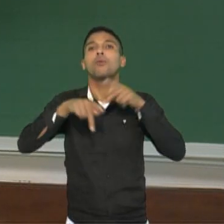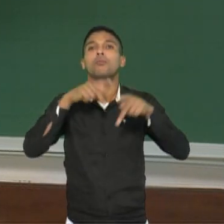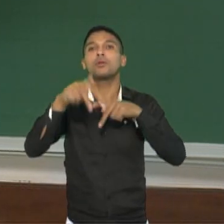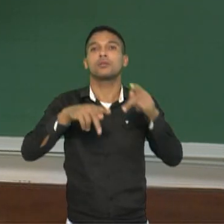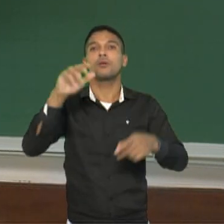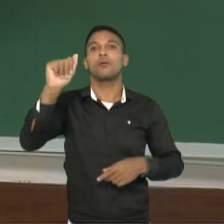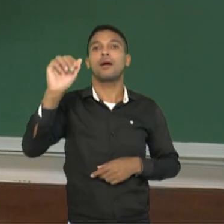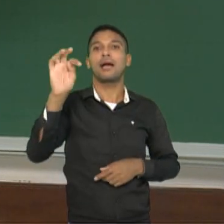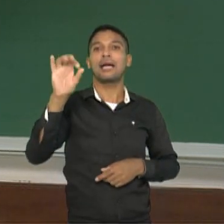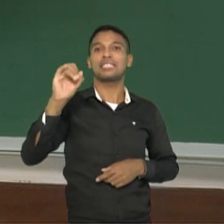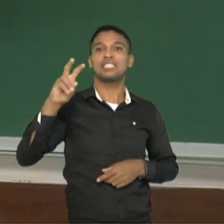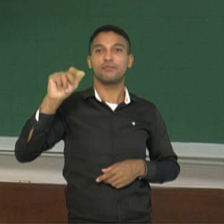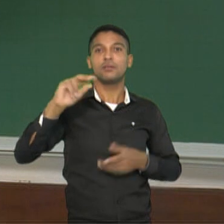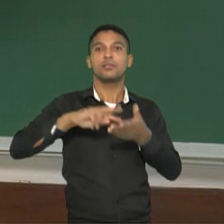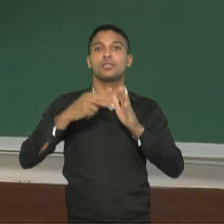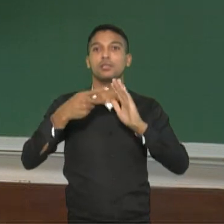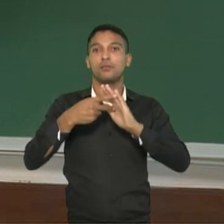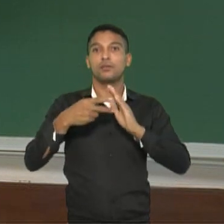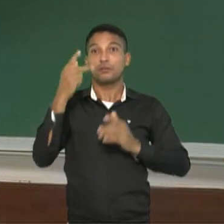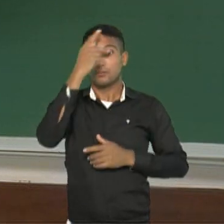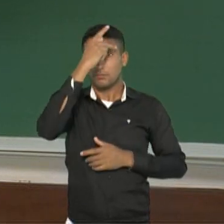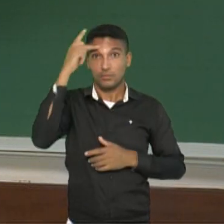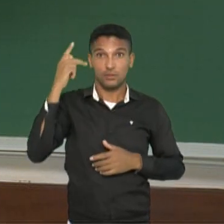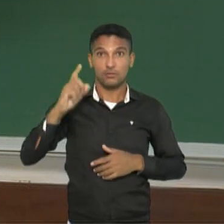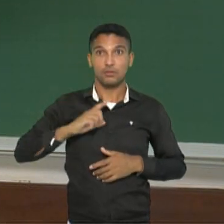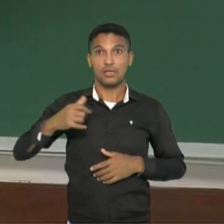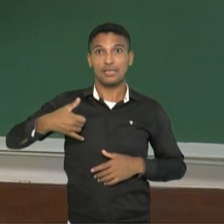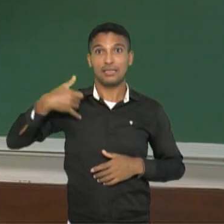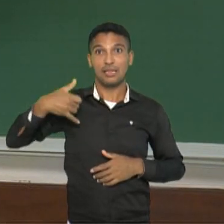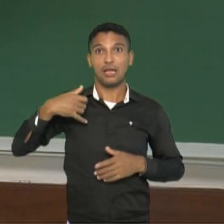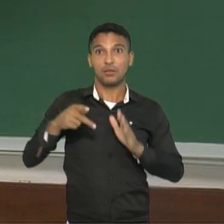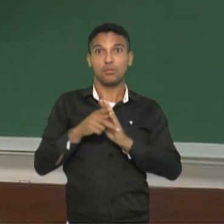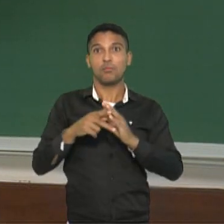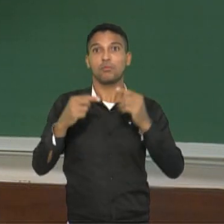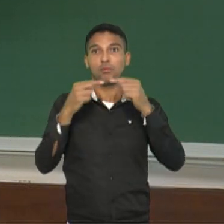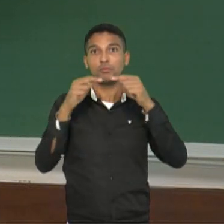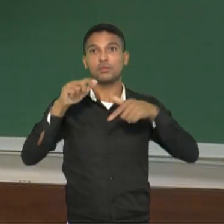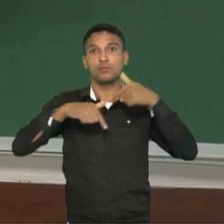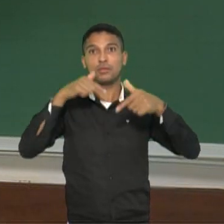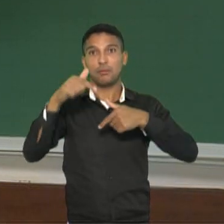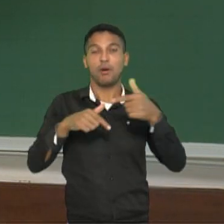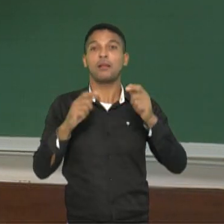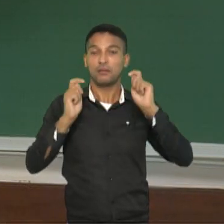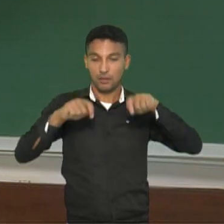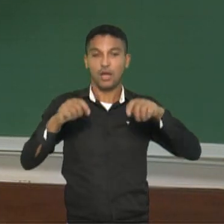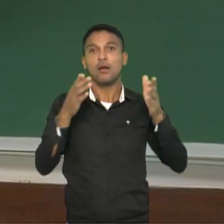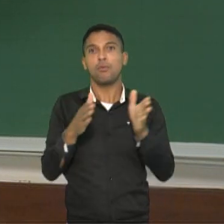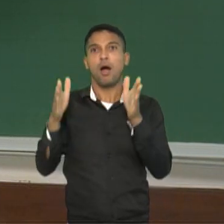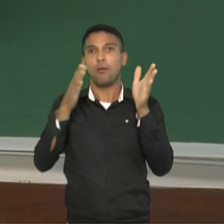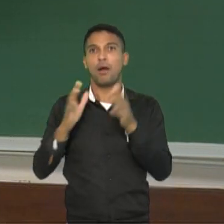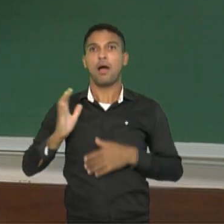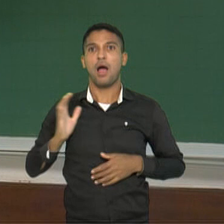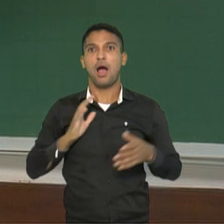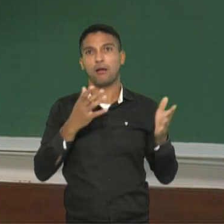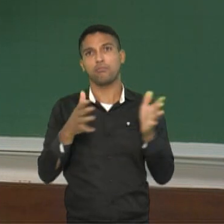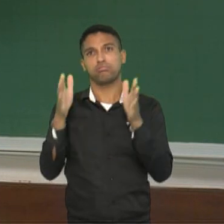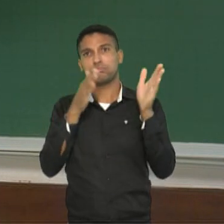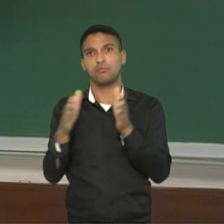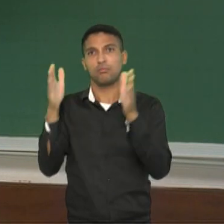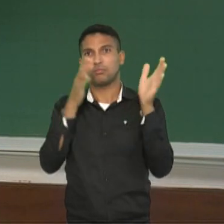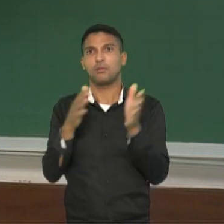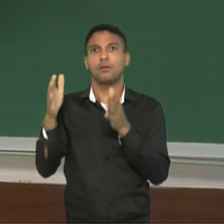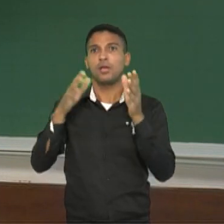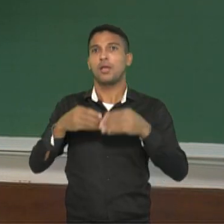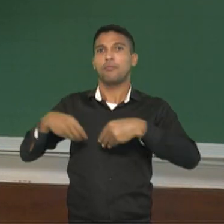estão na idade de trabalho e que podem produzir riquezas. Então, o fato de o Brasil ter muitos adultos nessa